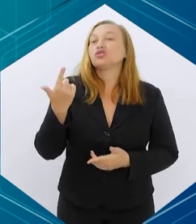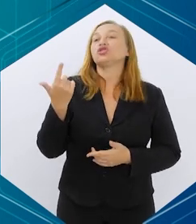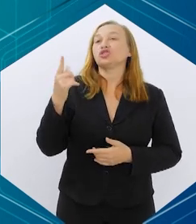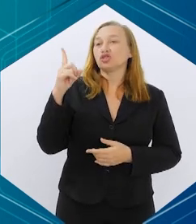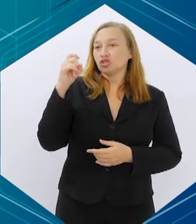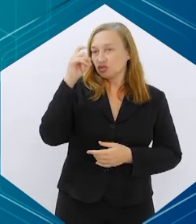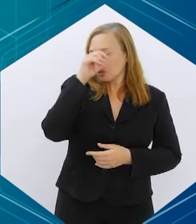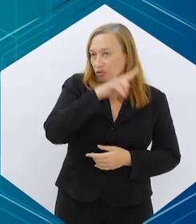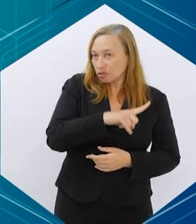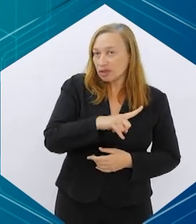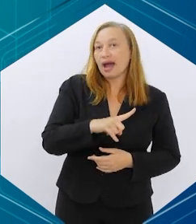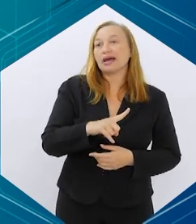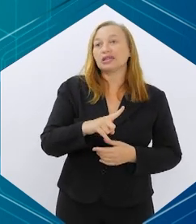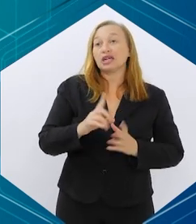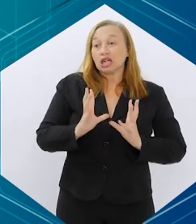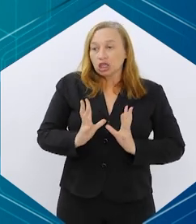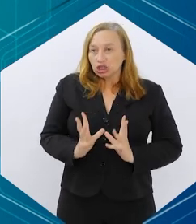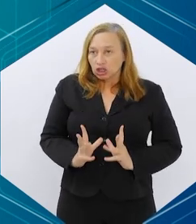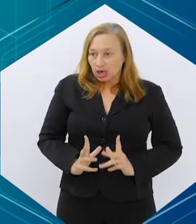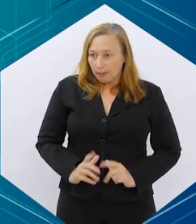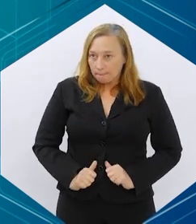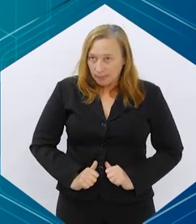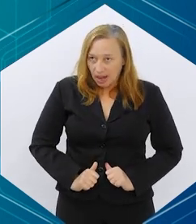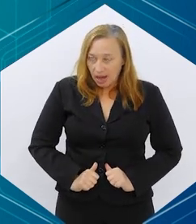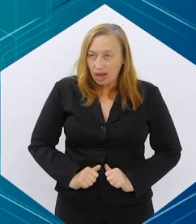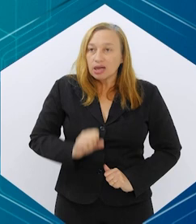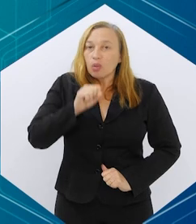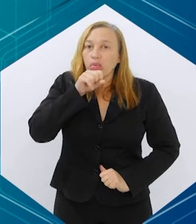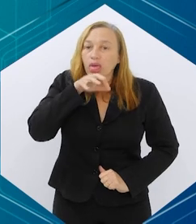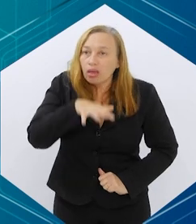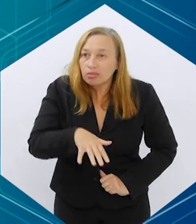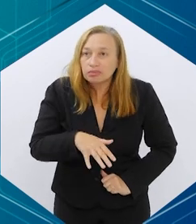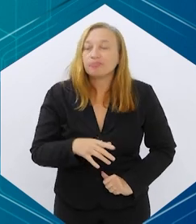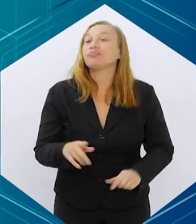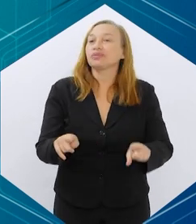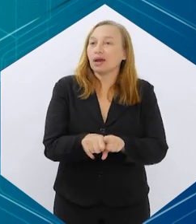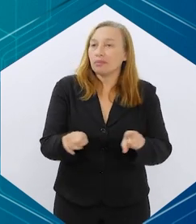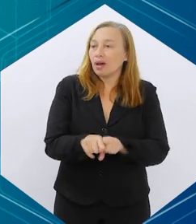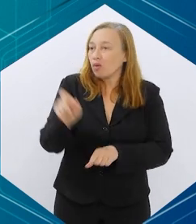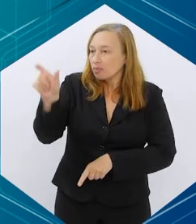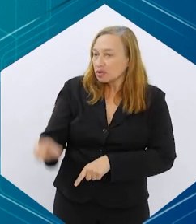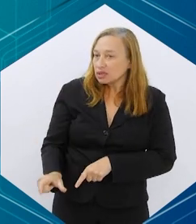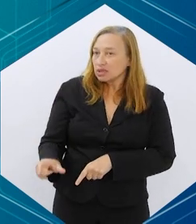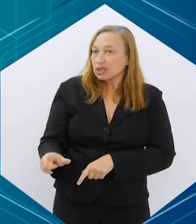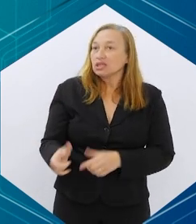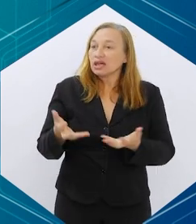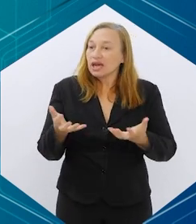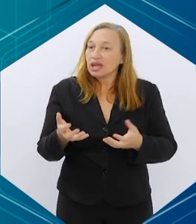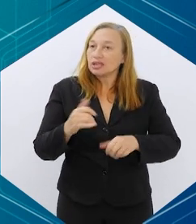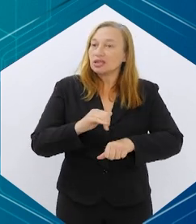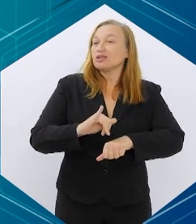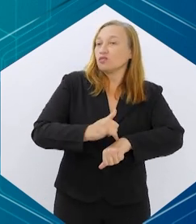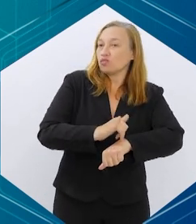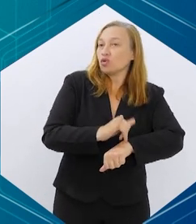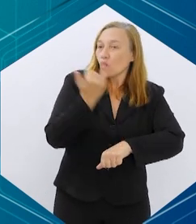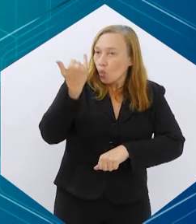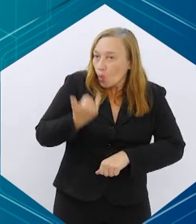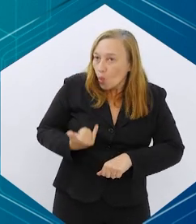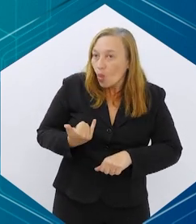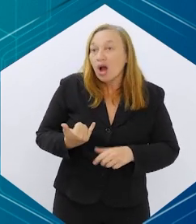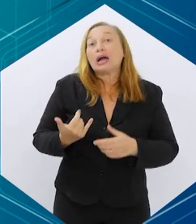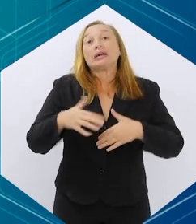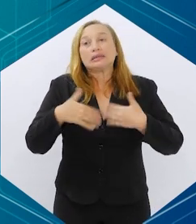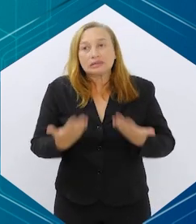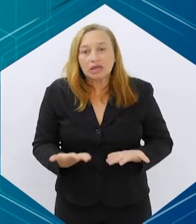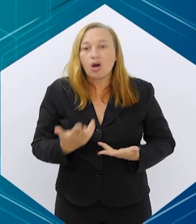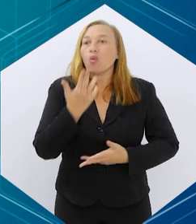ainda do esvaziamento gástrico e de náuseas e, obviamente, é um paciente que também está buscando emagrecimento. Então,